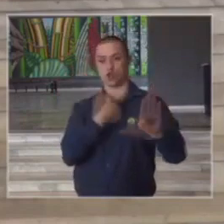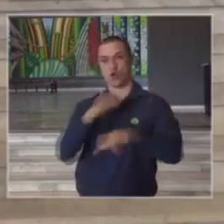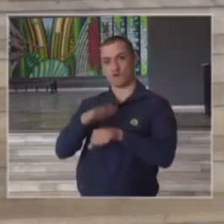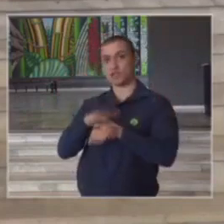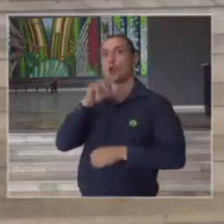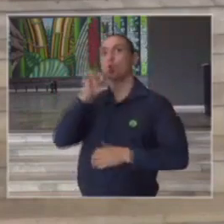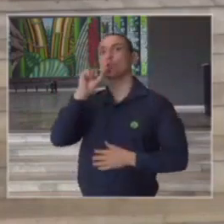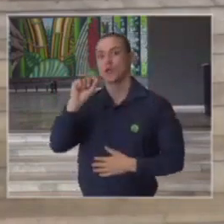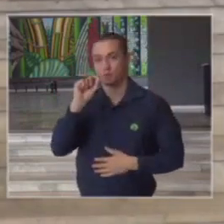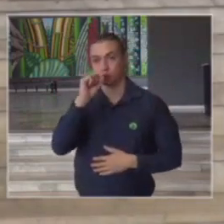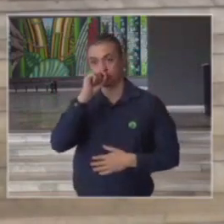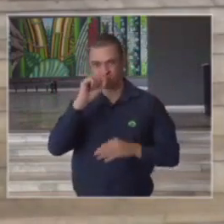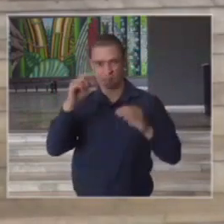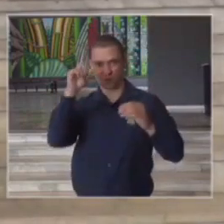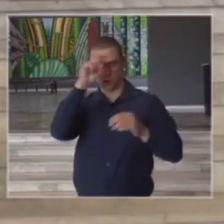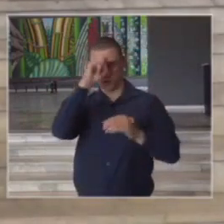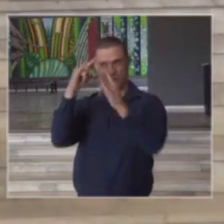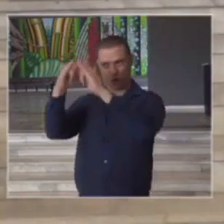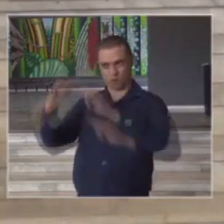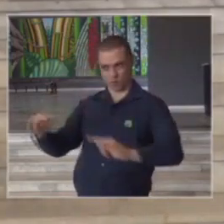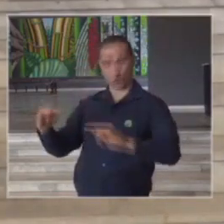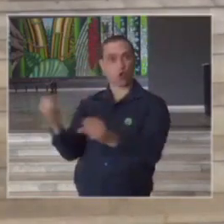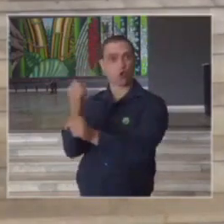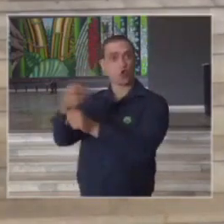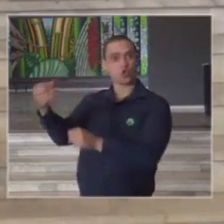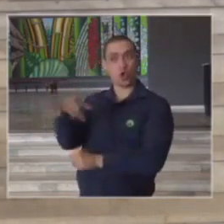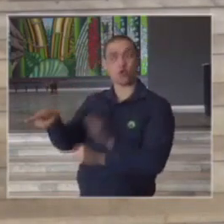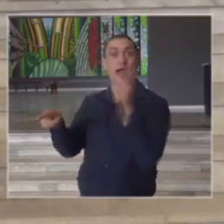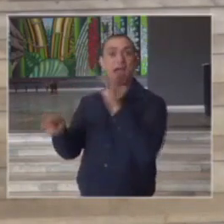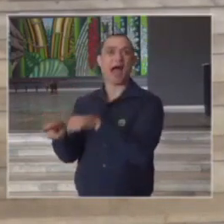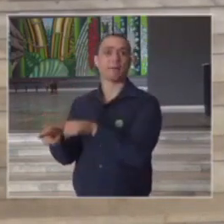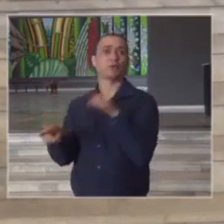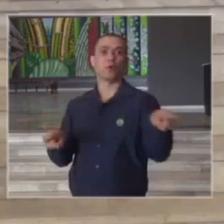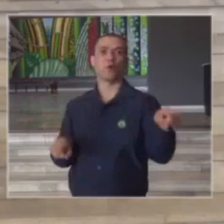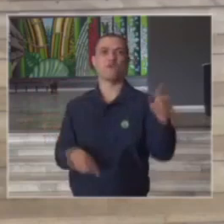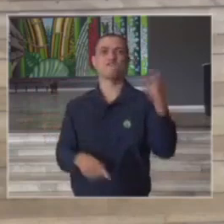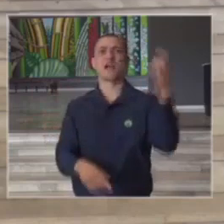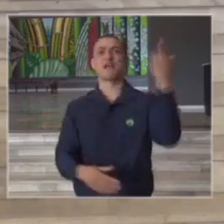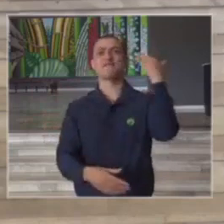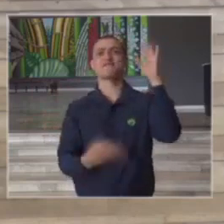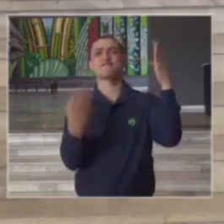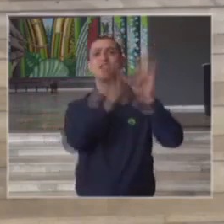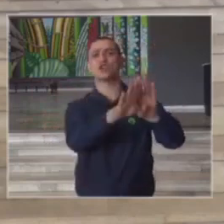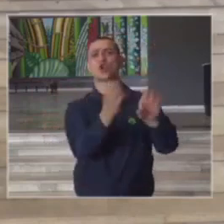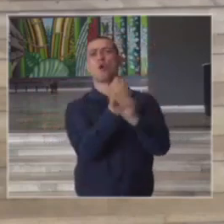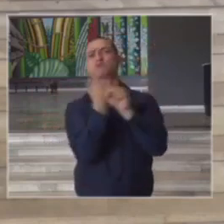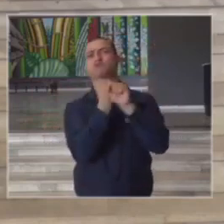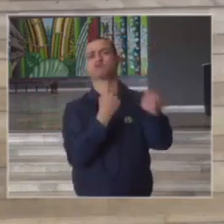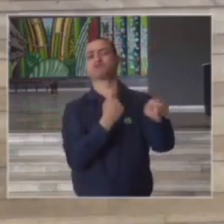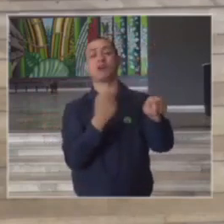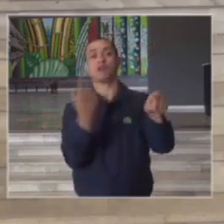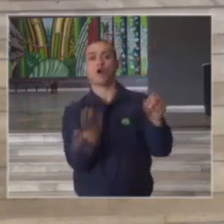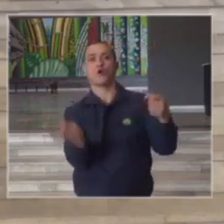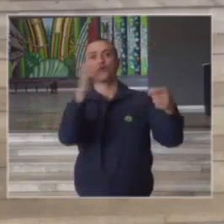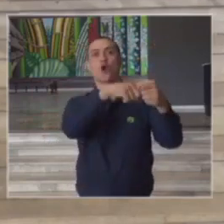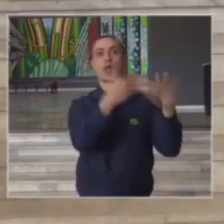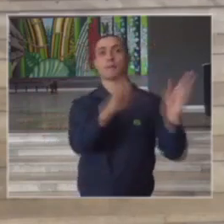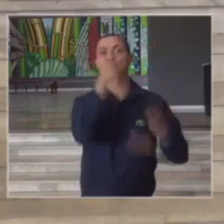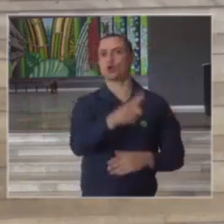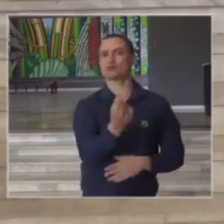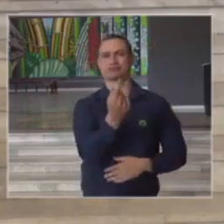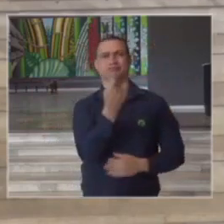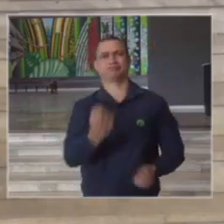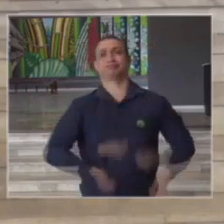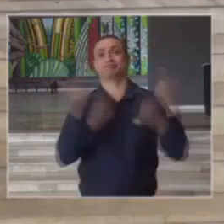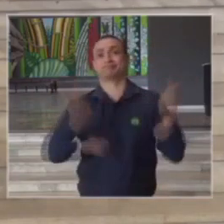com o hospital de campanha do que colocar um hospital que está muito tempo parado para funcionar isso tem um custo